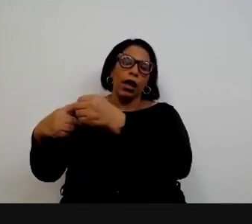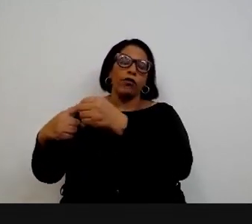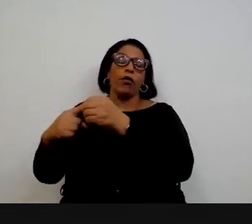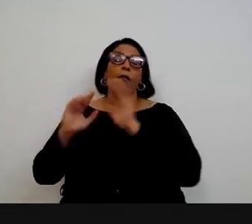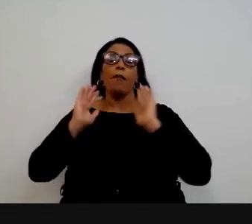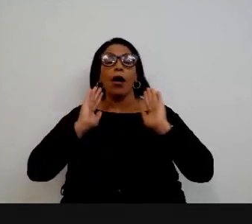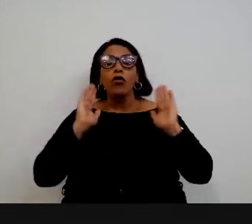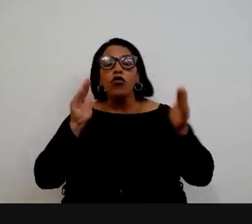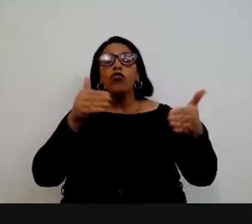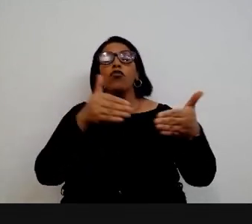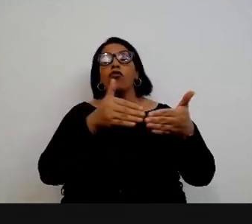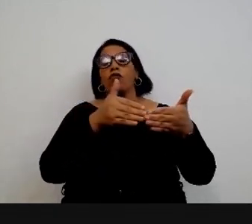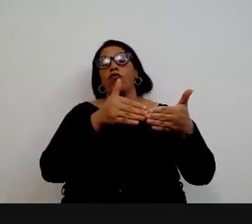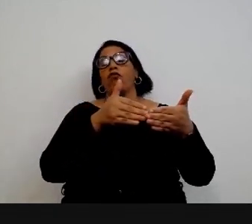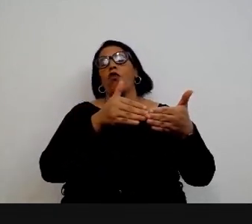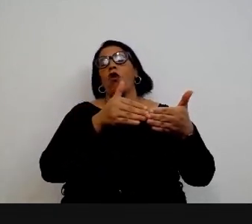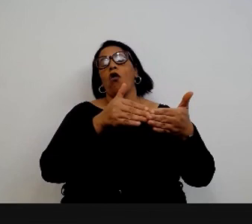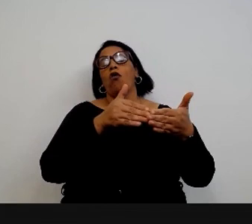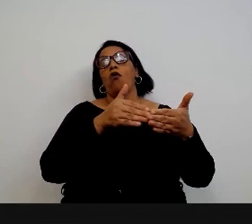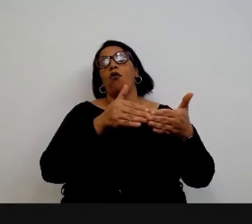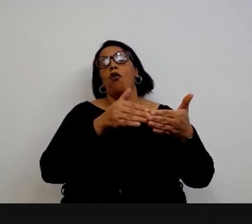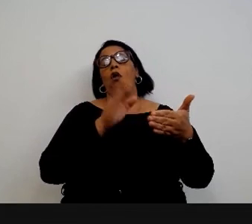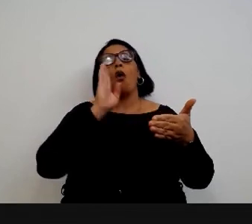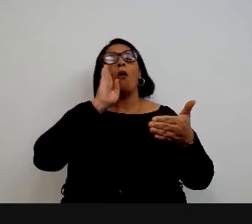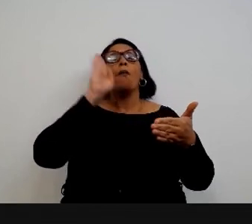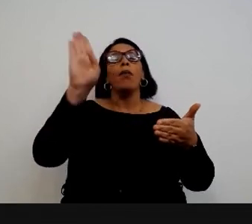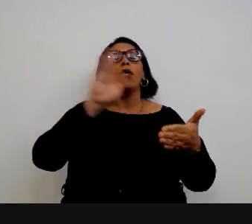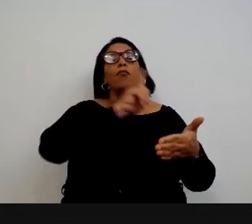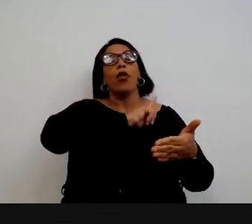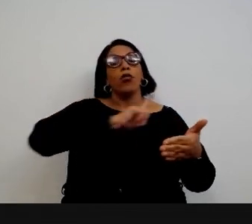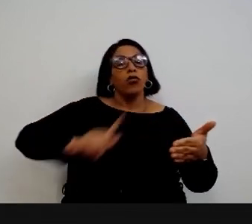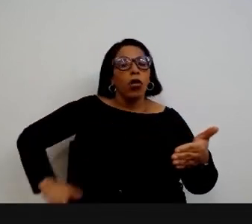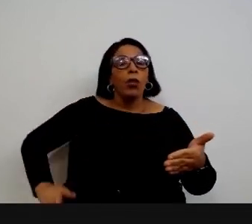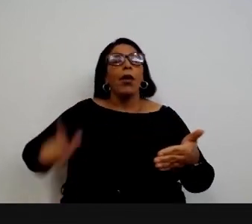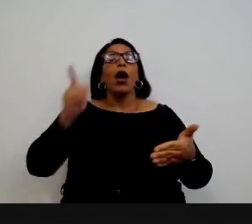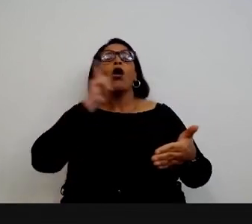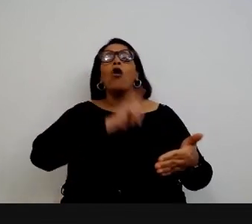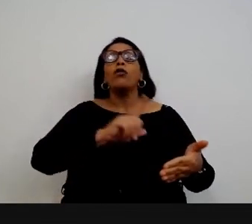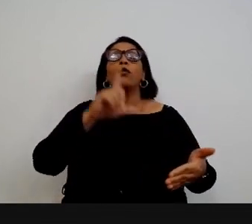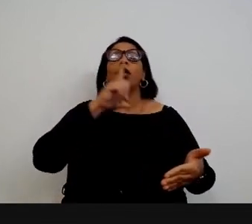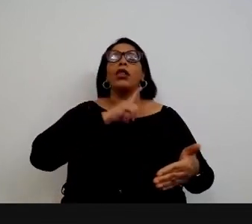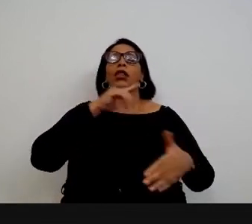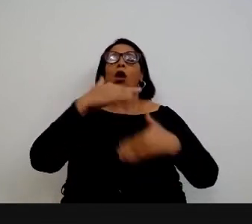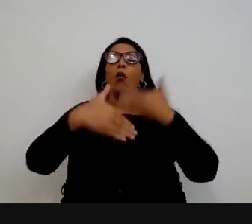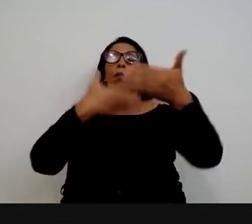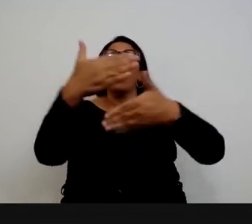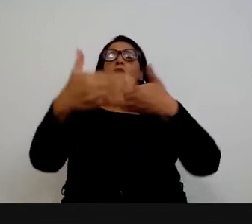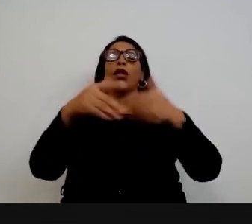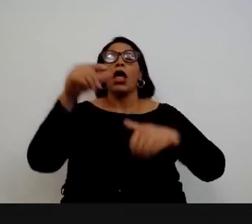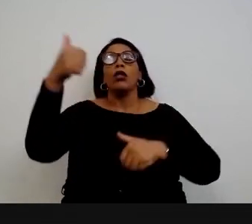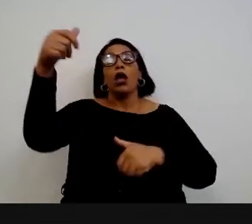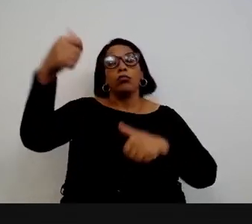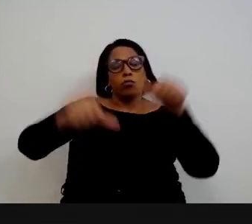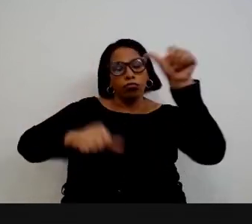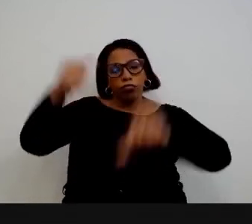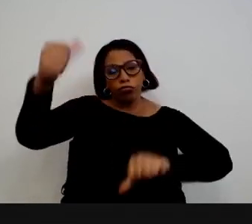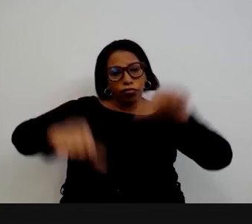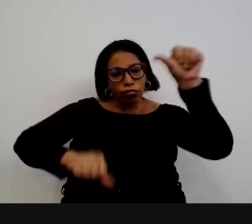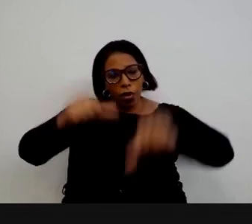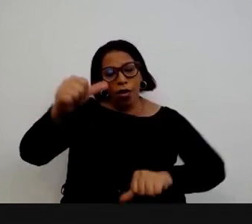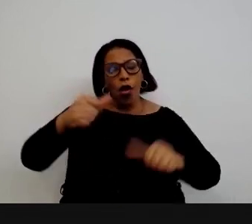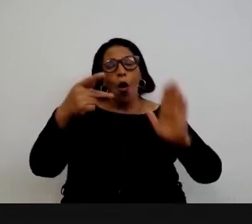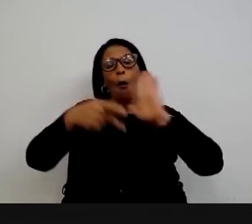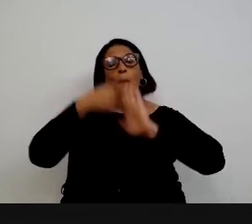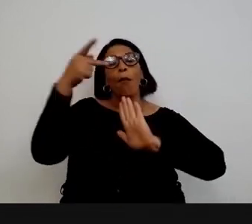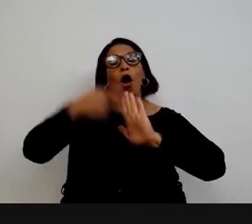chamadas então acho que essa é a forma que a gente tem conseguido ter aí um processo de seleção de projetos que seja um